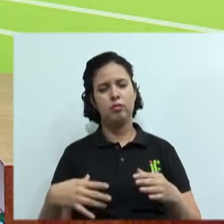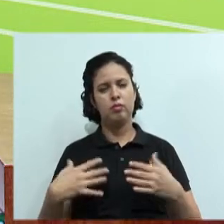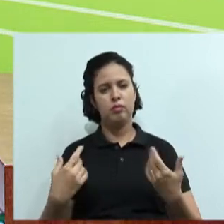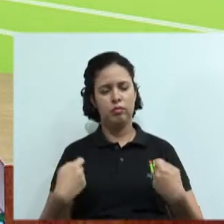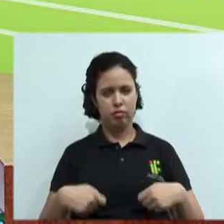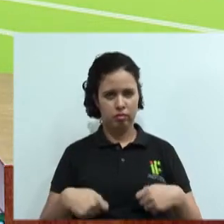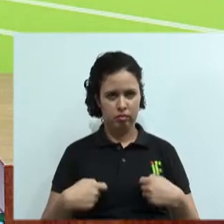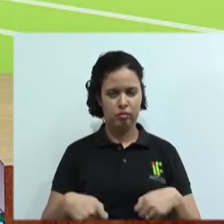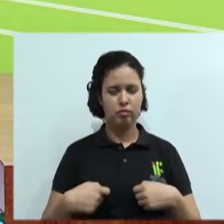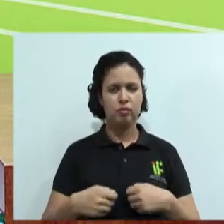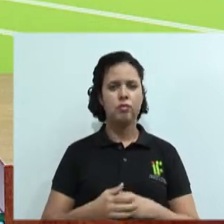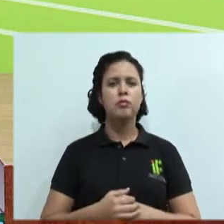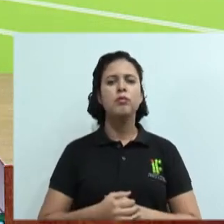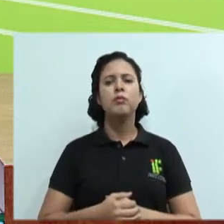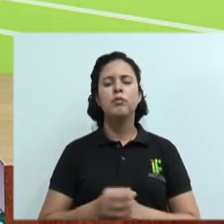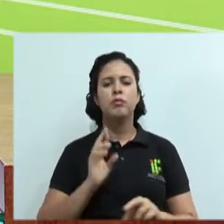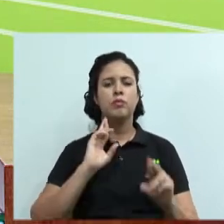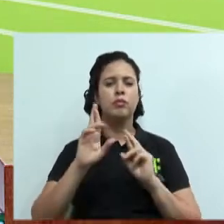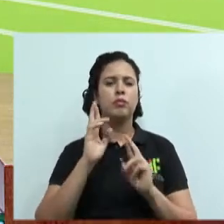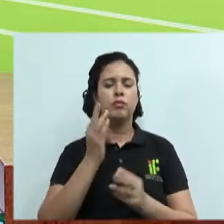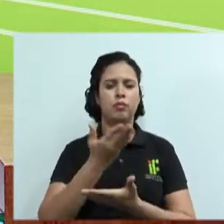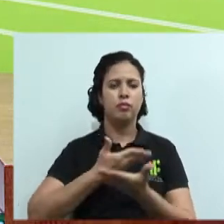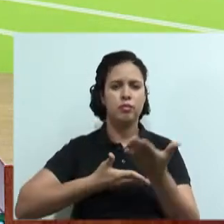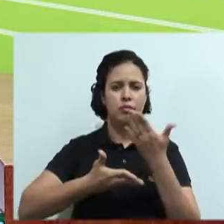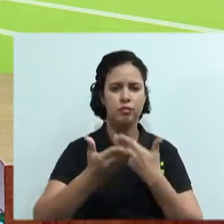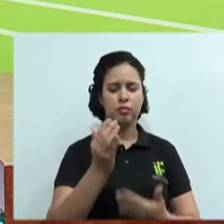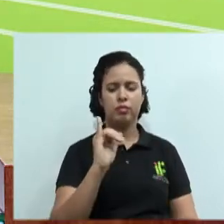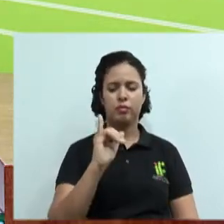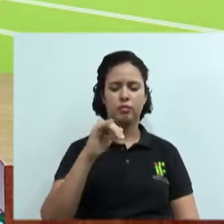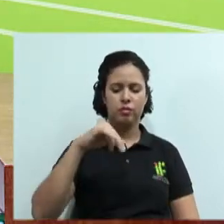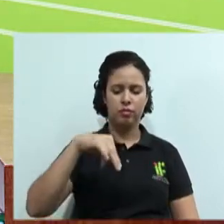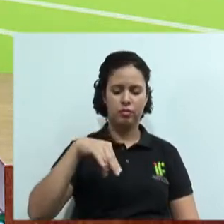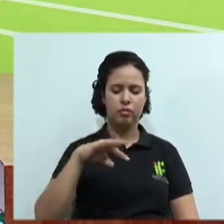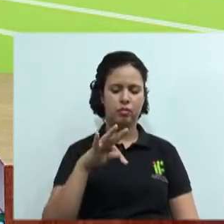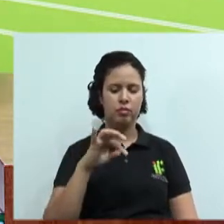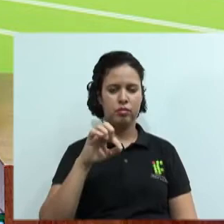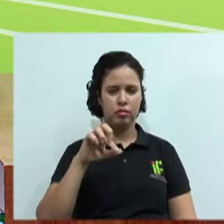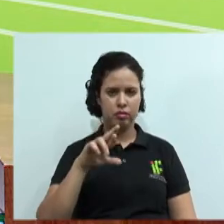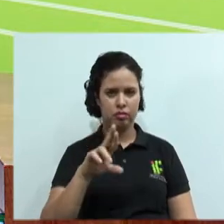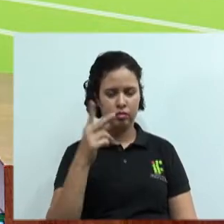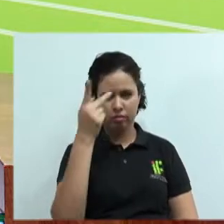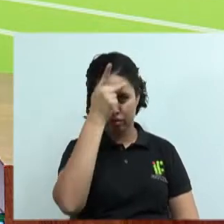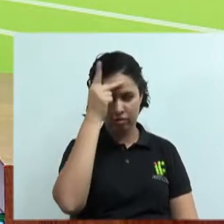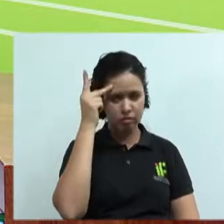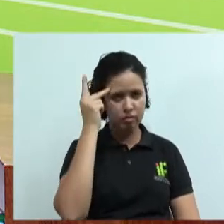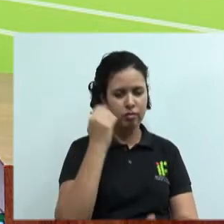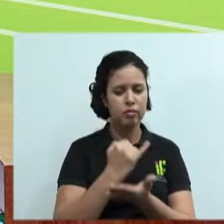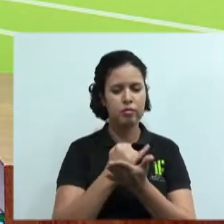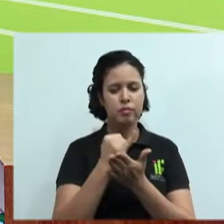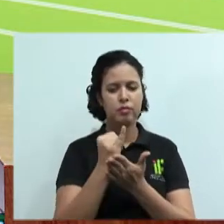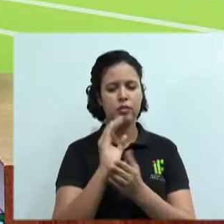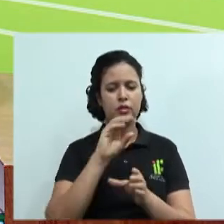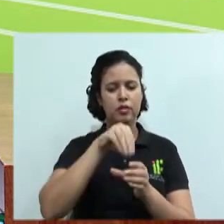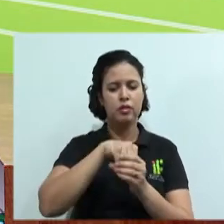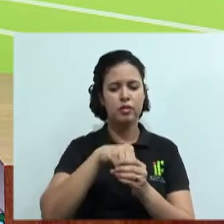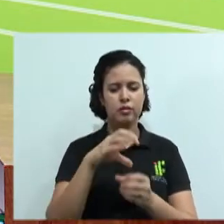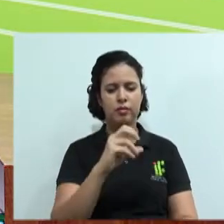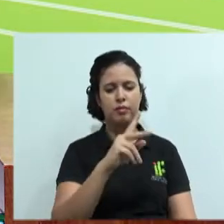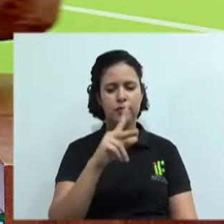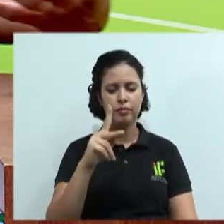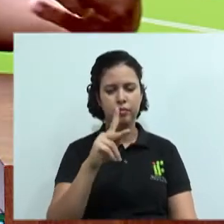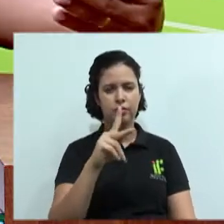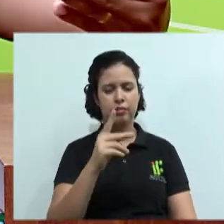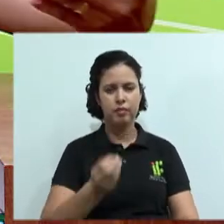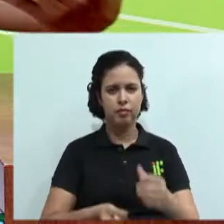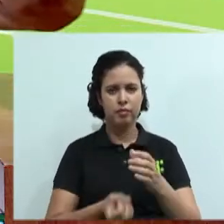ter que desempatar. E o relacionamento interpessoal, ele inicia exatamente na cooperativa dessa forma. Quando você abre uma